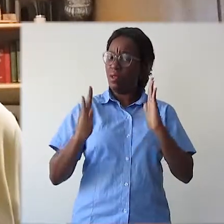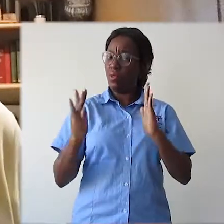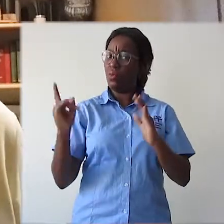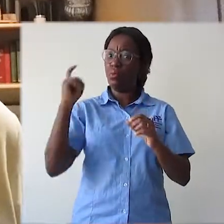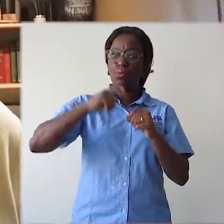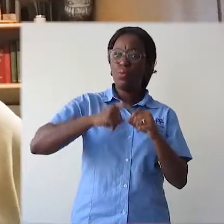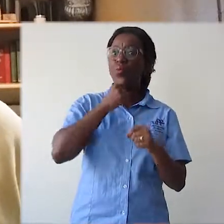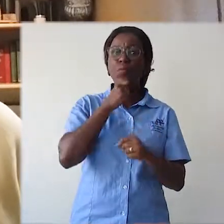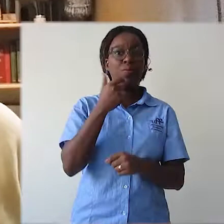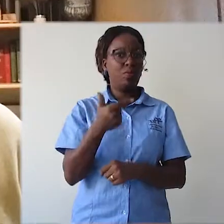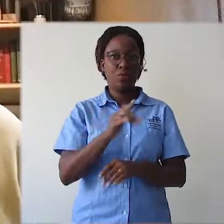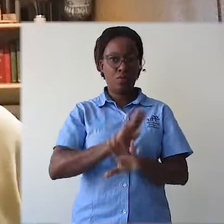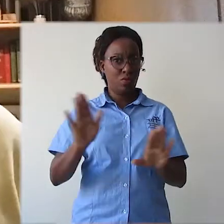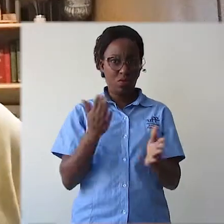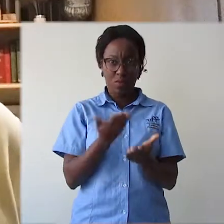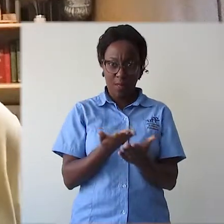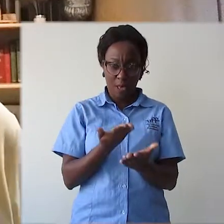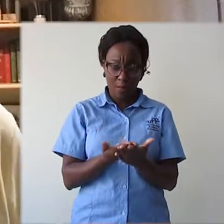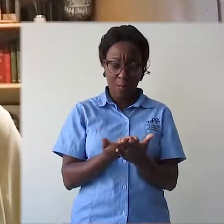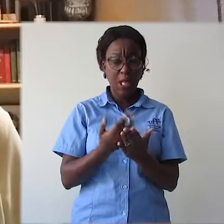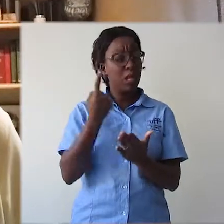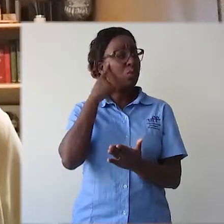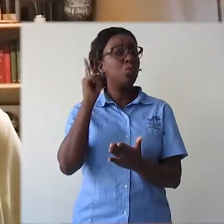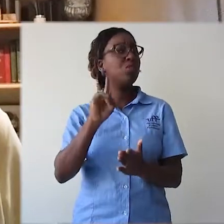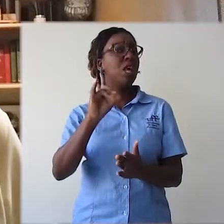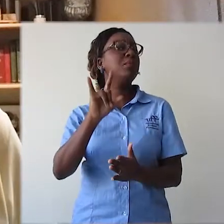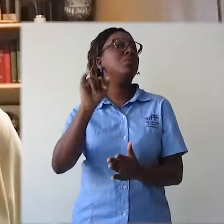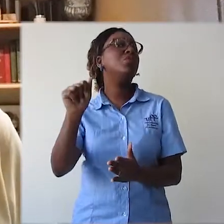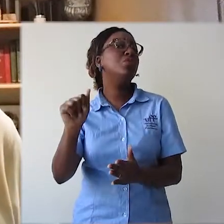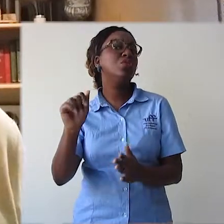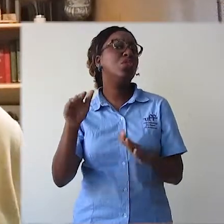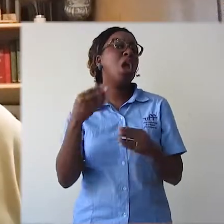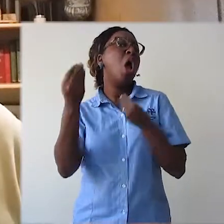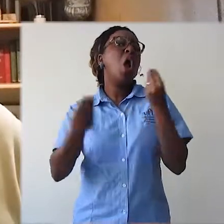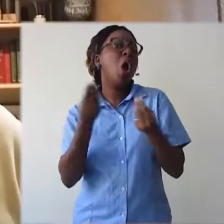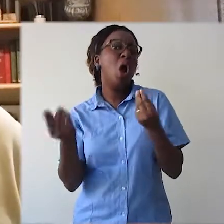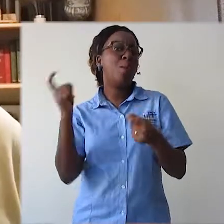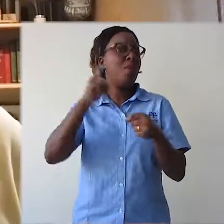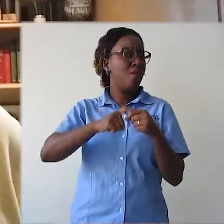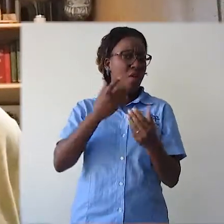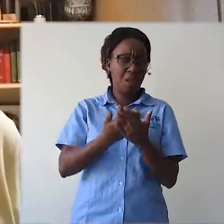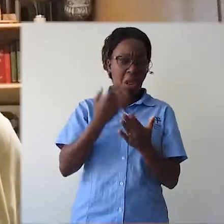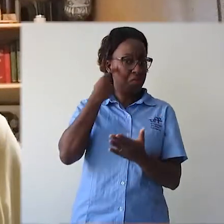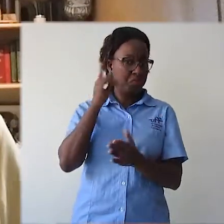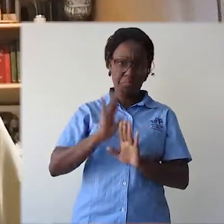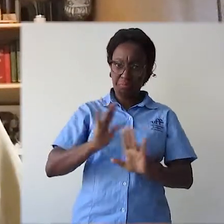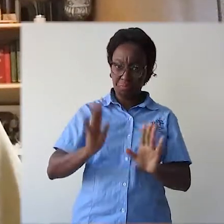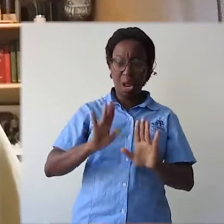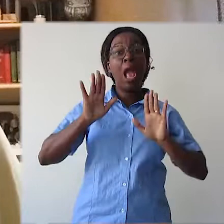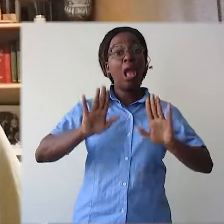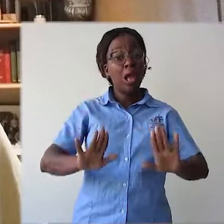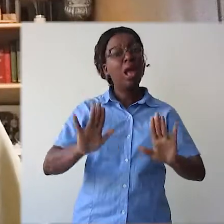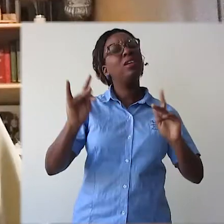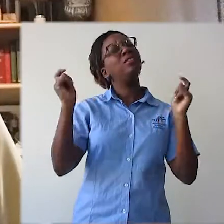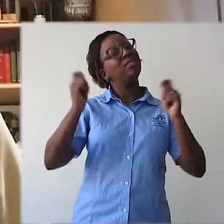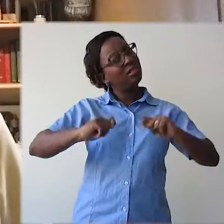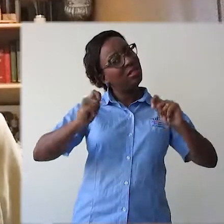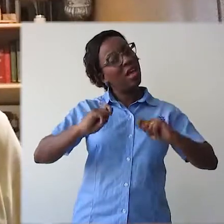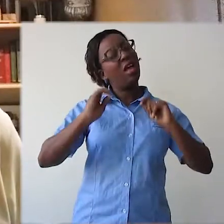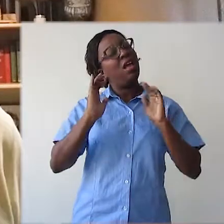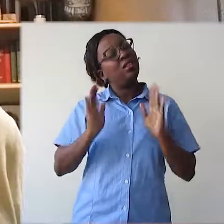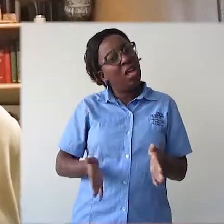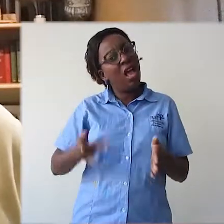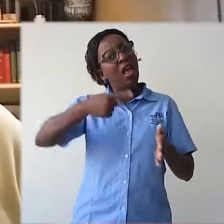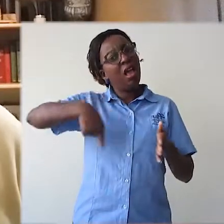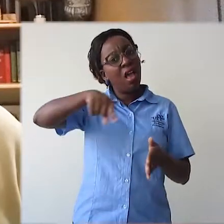retoma as aulas. Nós ainda não sabemos quando e nem como essas aulas serão retomadas. Mas